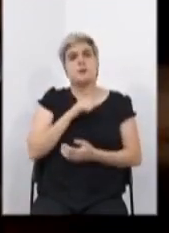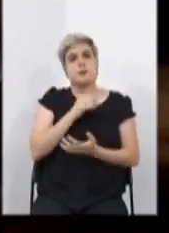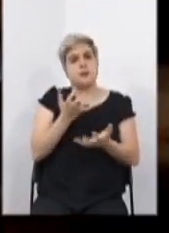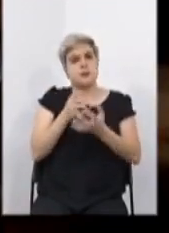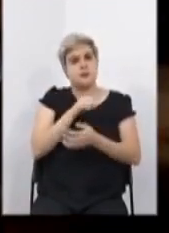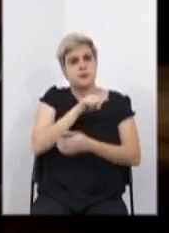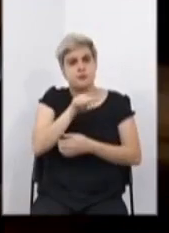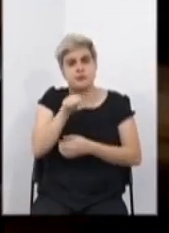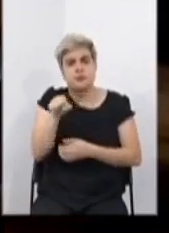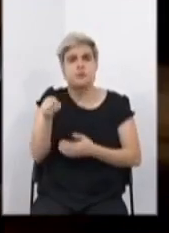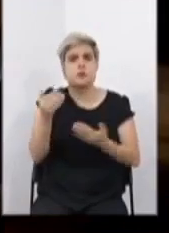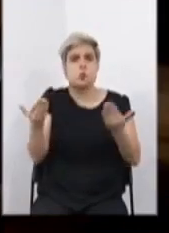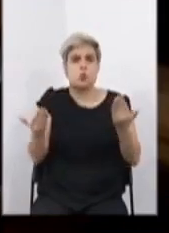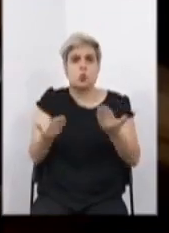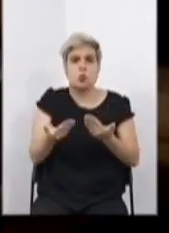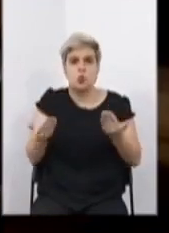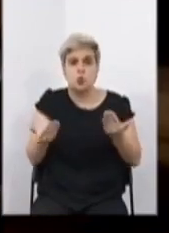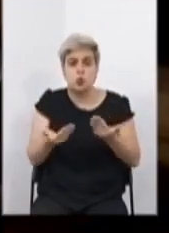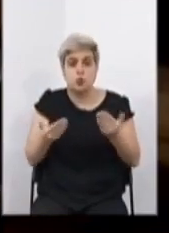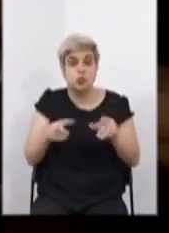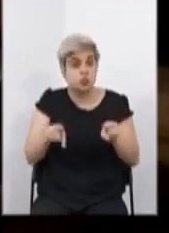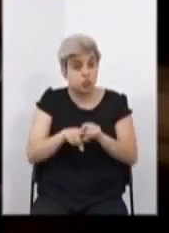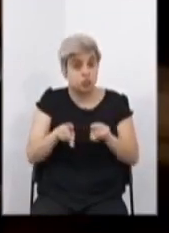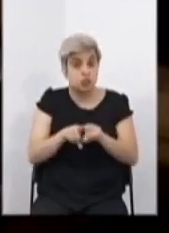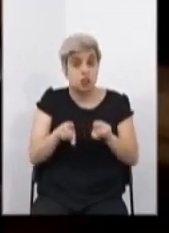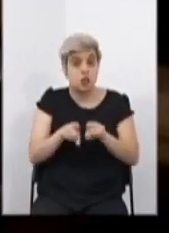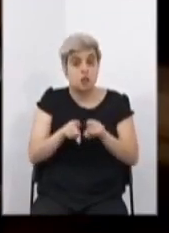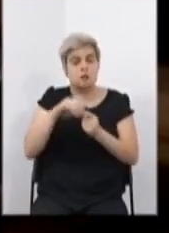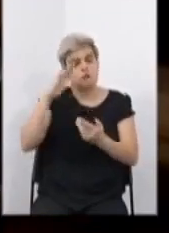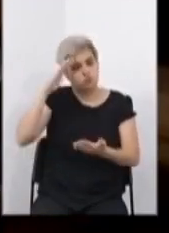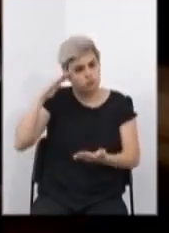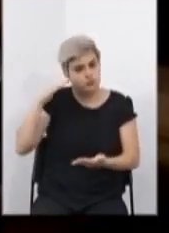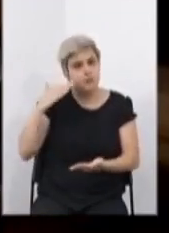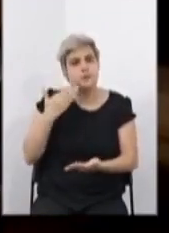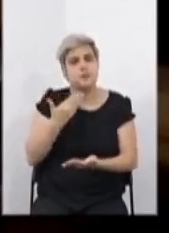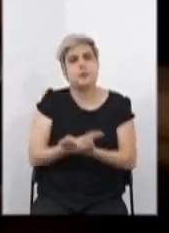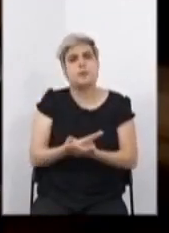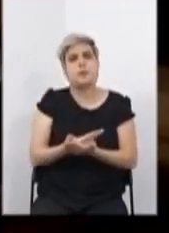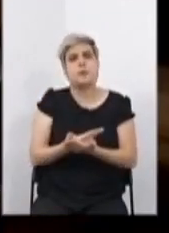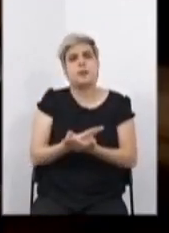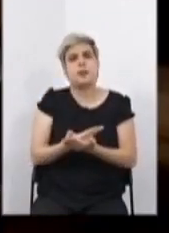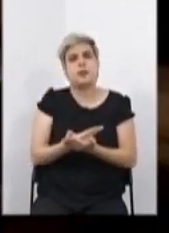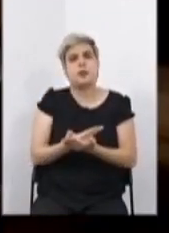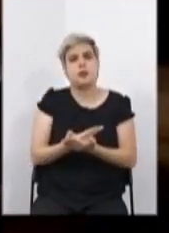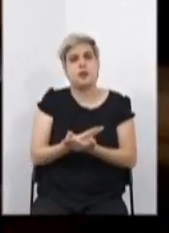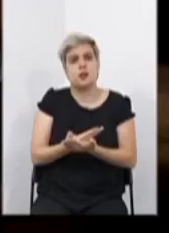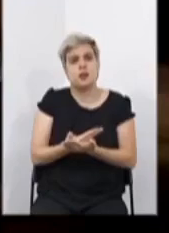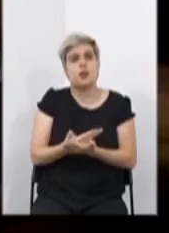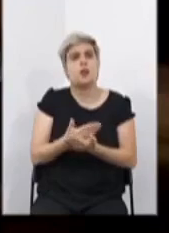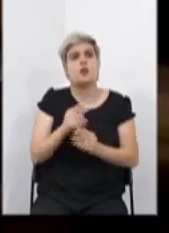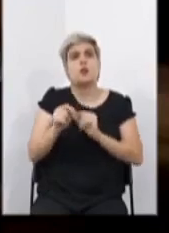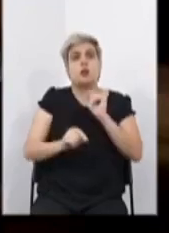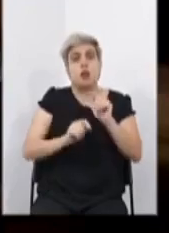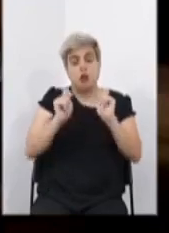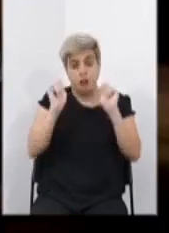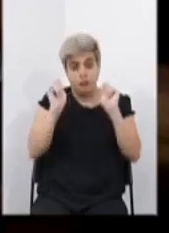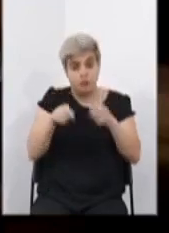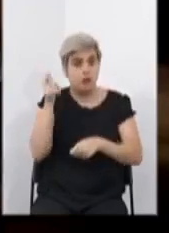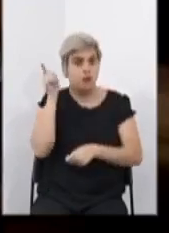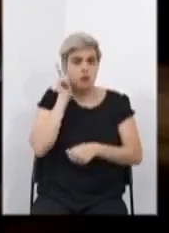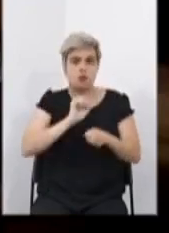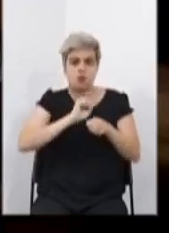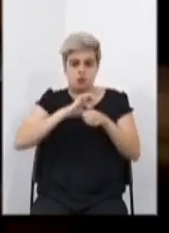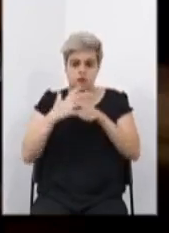que estão hoje tratando, se inspirem na confiança, na crença de que é possível vencer,